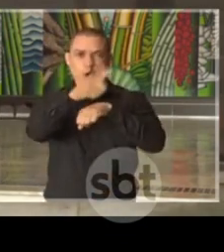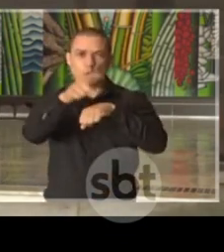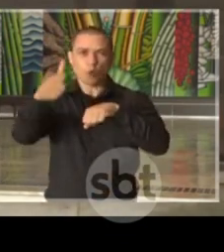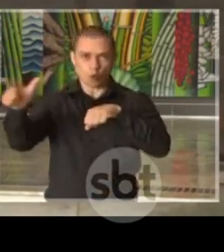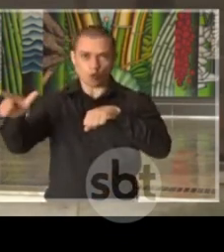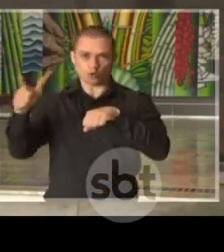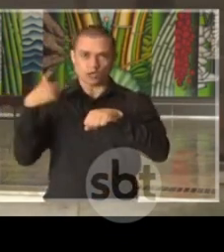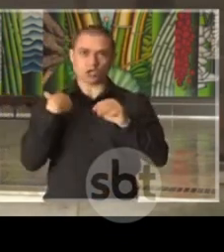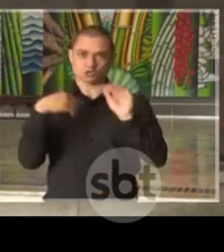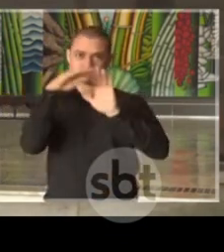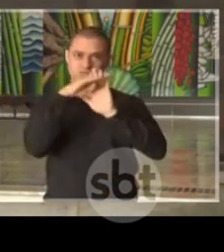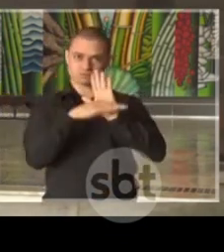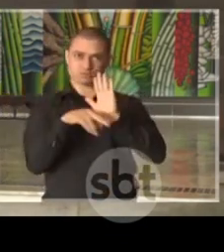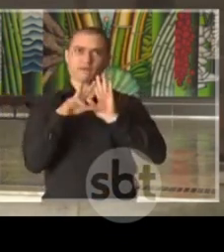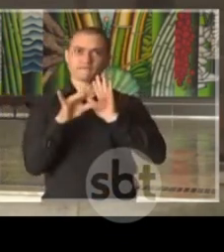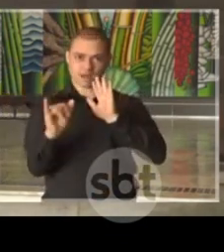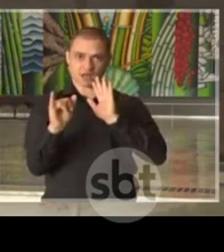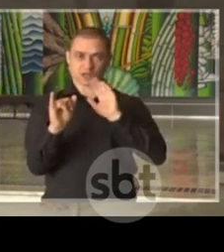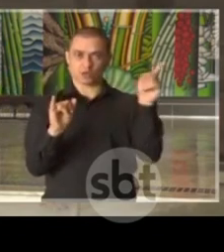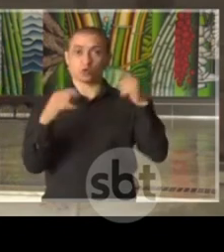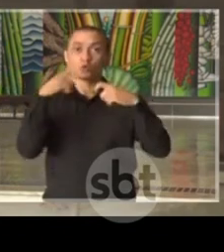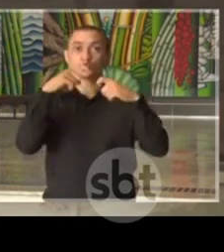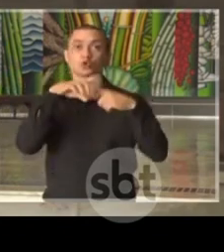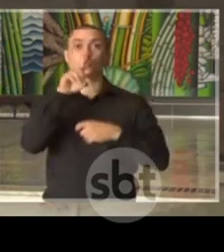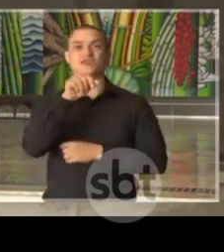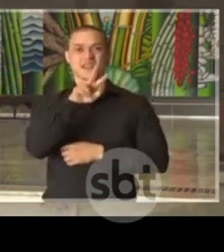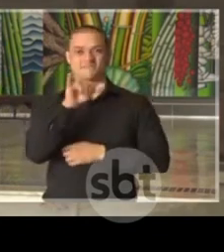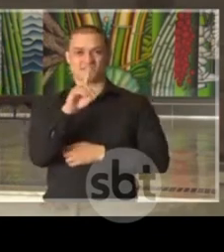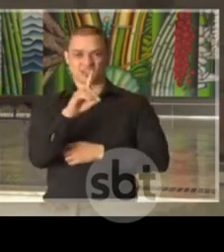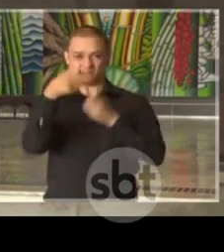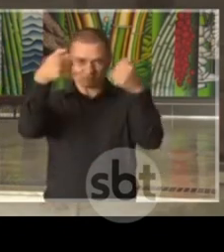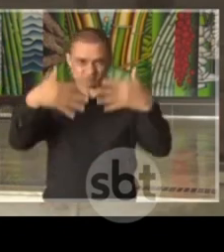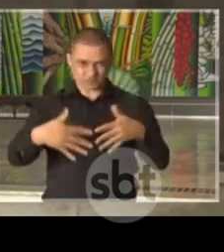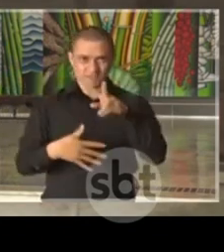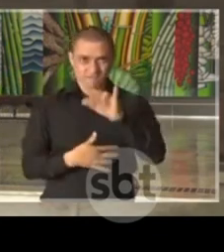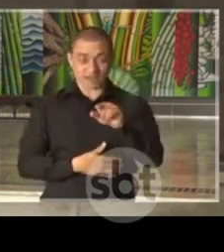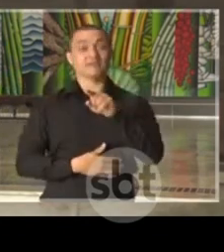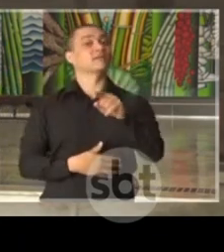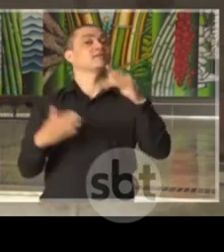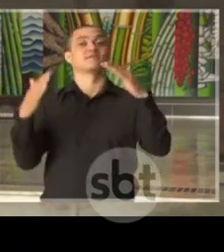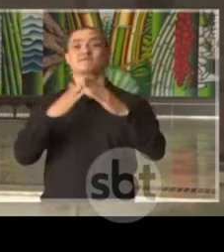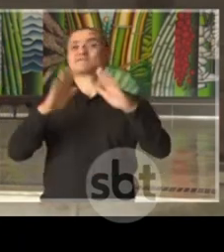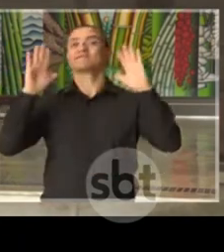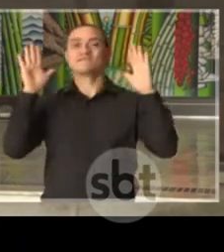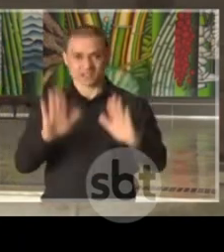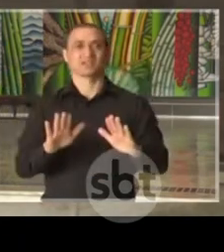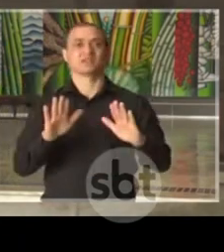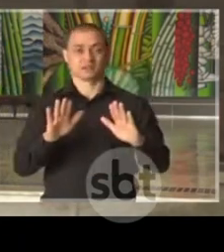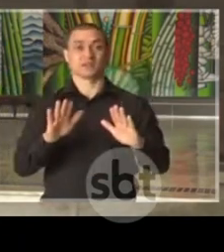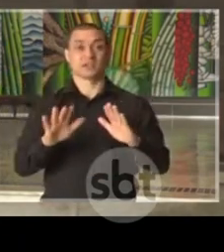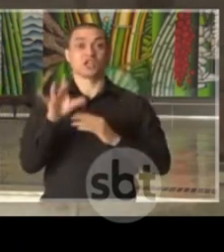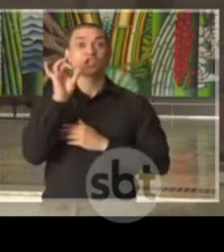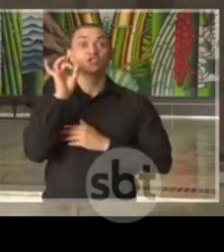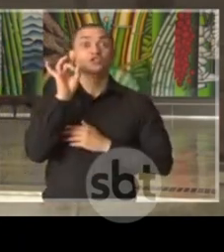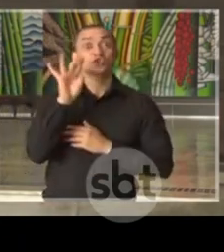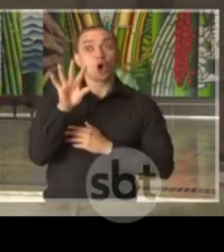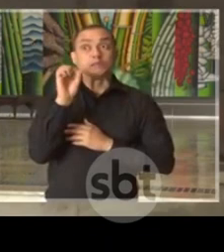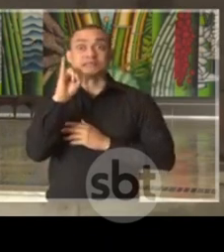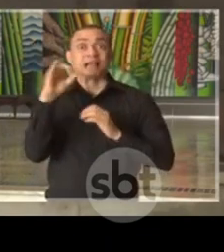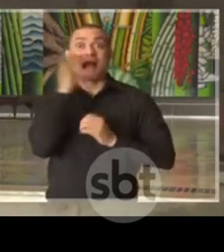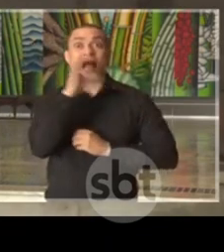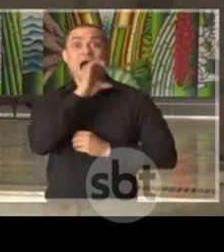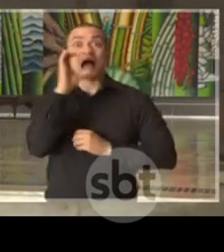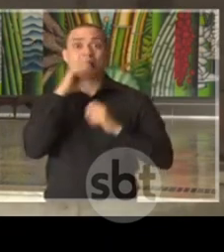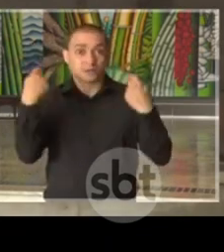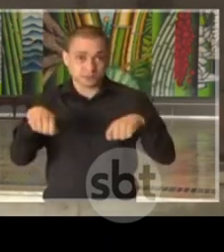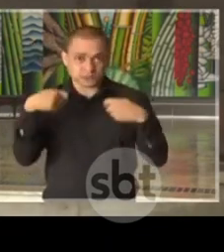elencados aqui pelo doutor Davi Uip, devem permanecer em casa. Apenas em casos de urgência